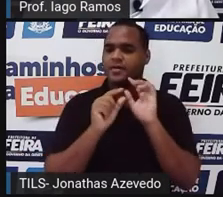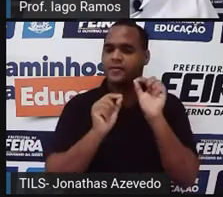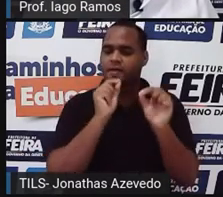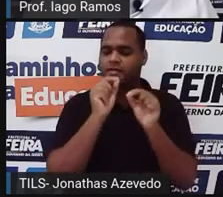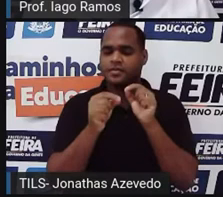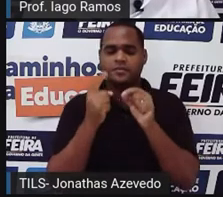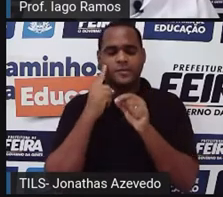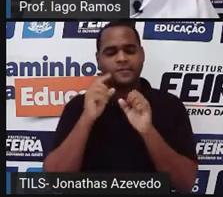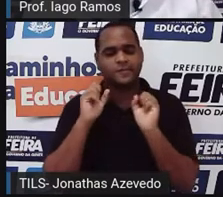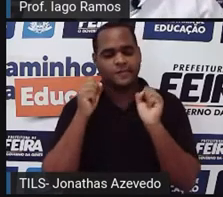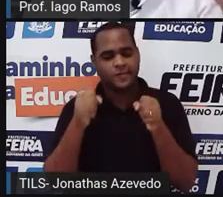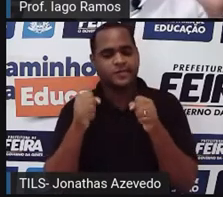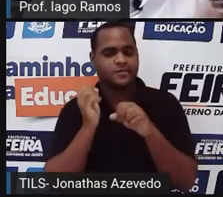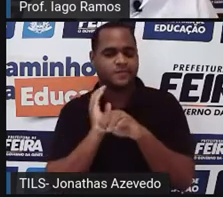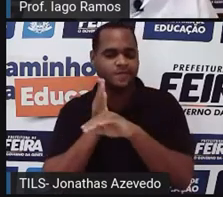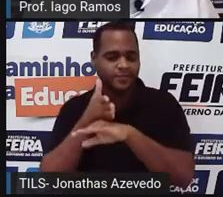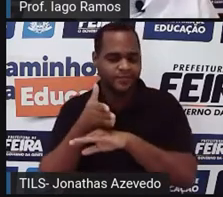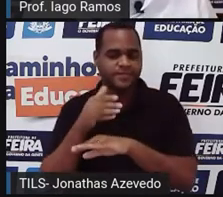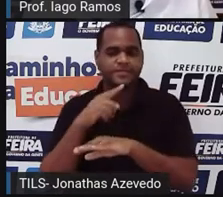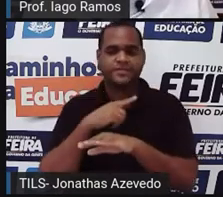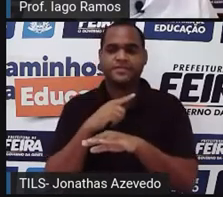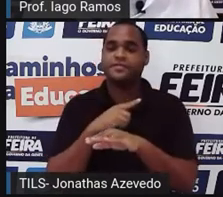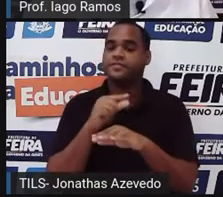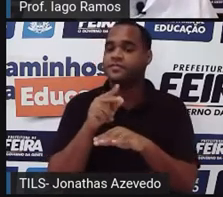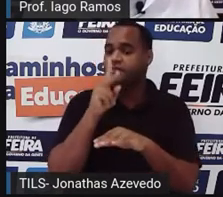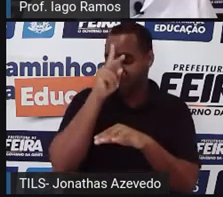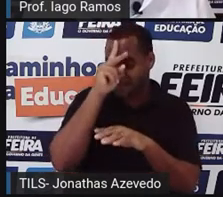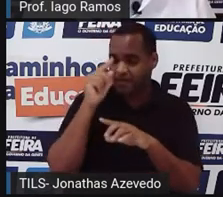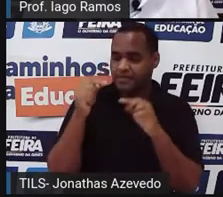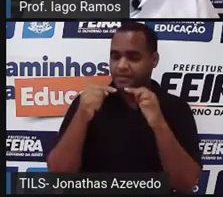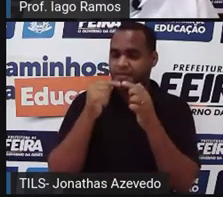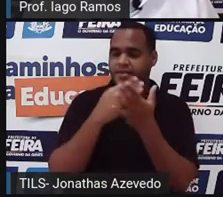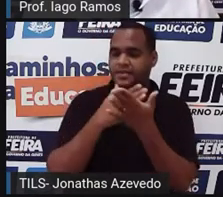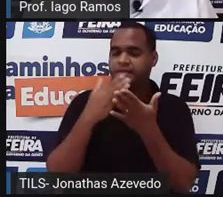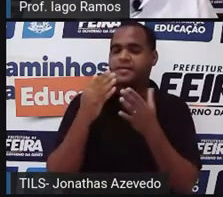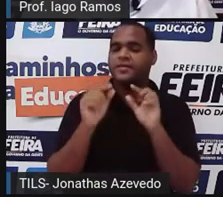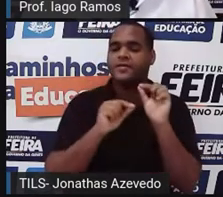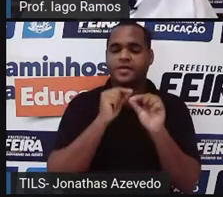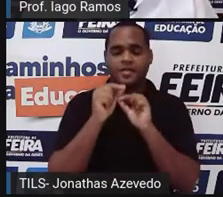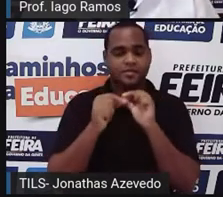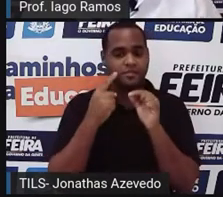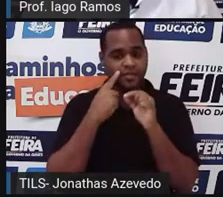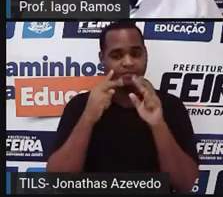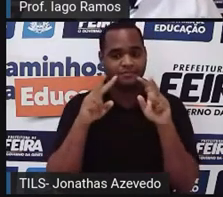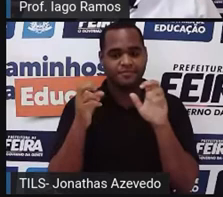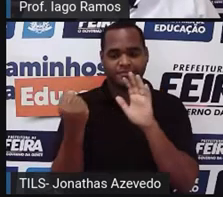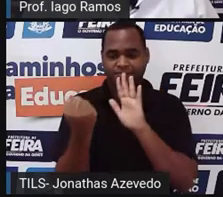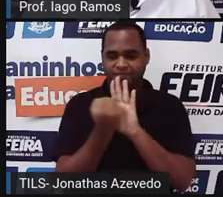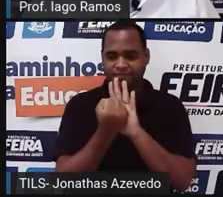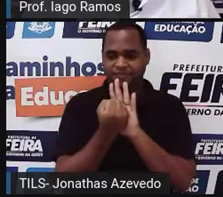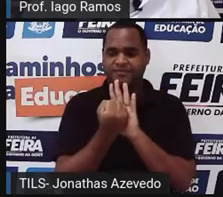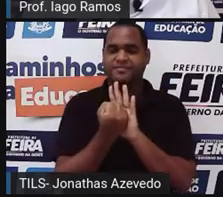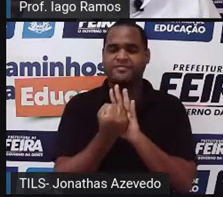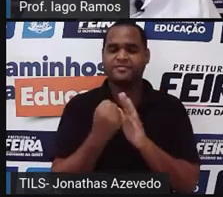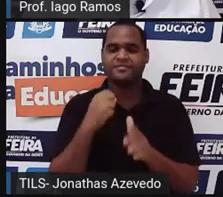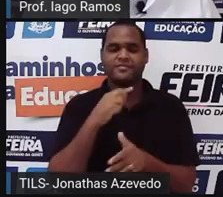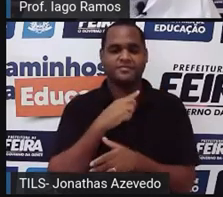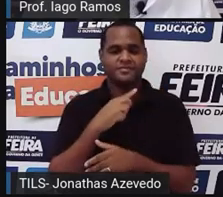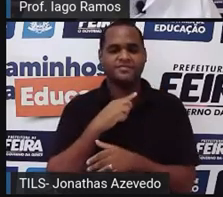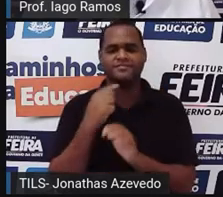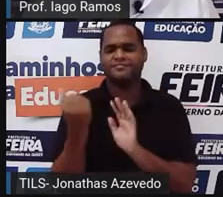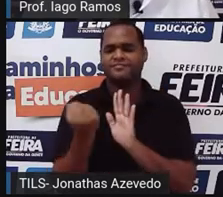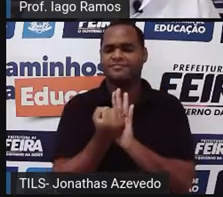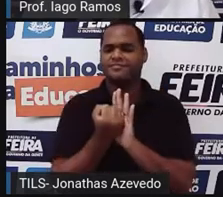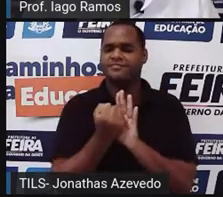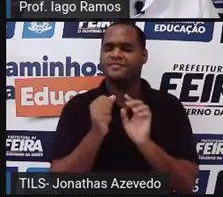alcançados, tá bom? Então essa história começa, né, a partir dessa logomarca aqui, tá? Que logomarca